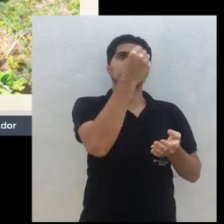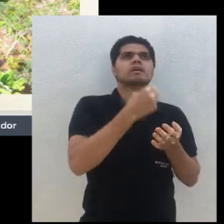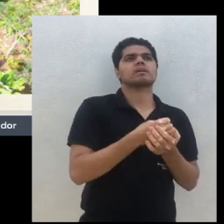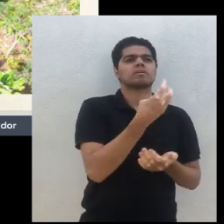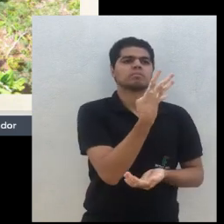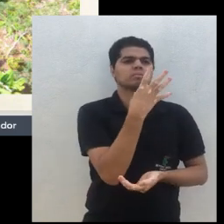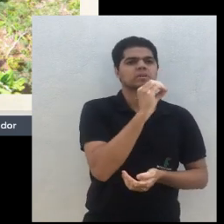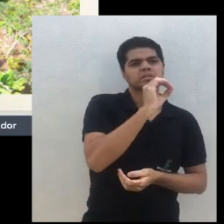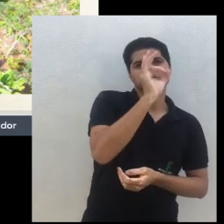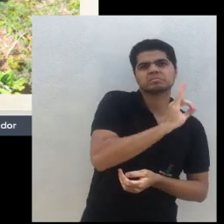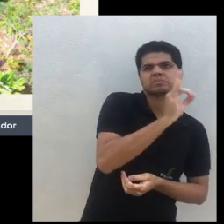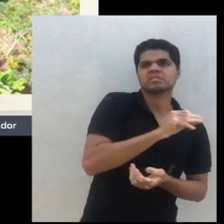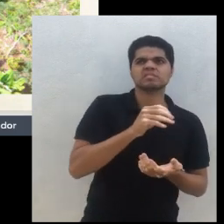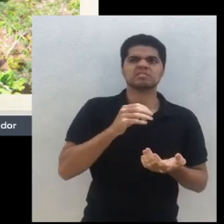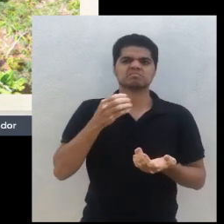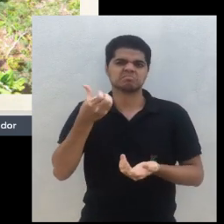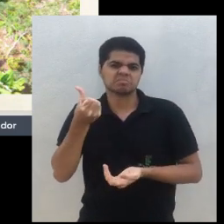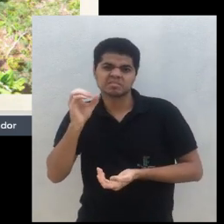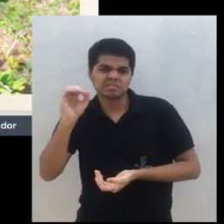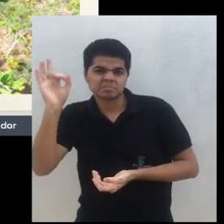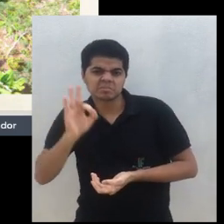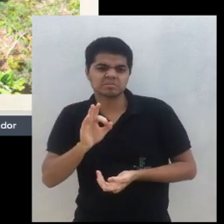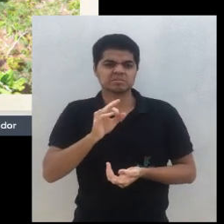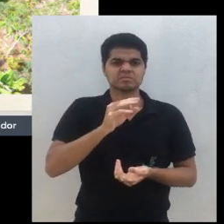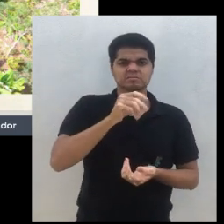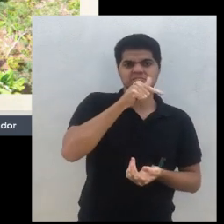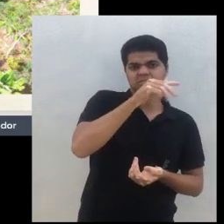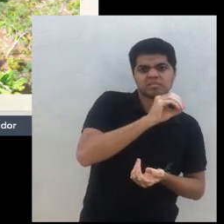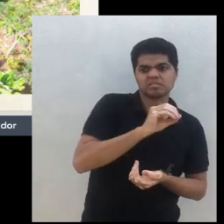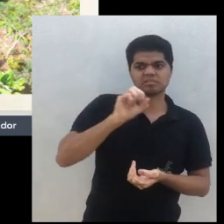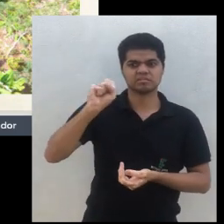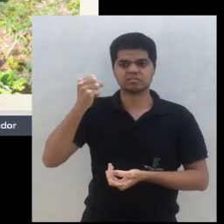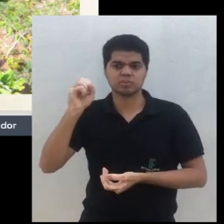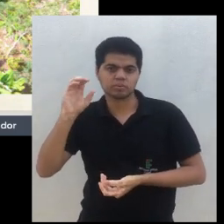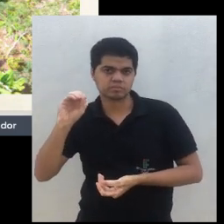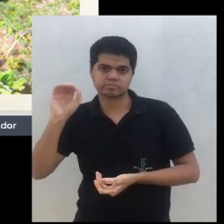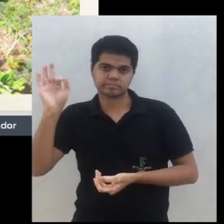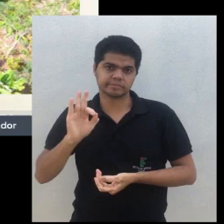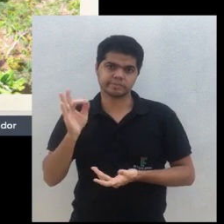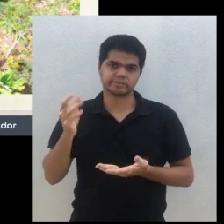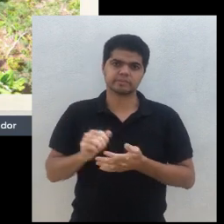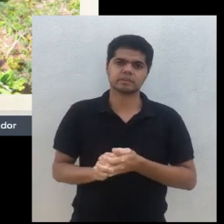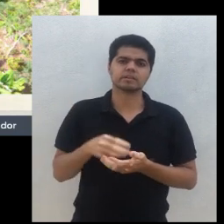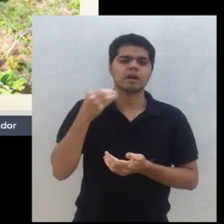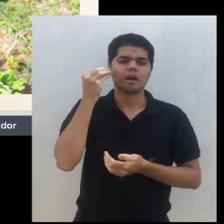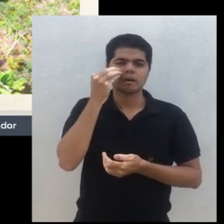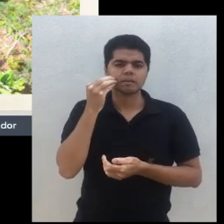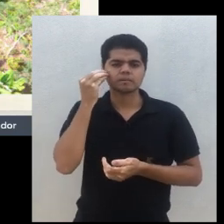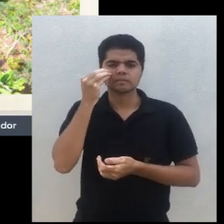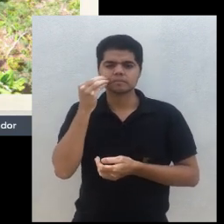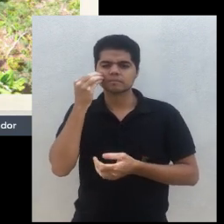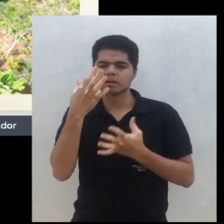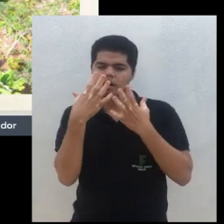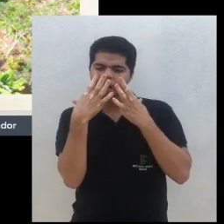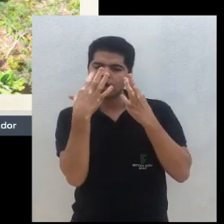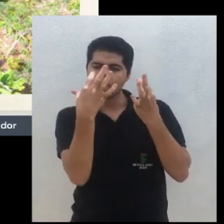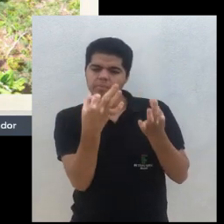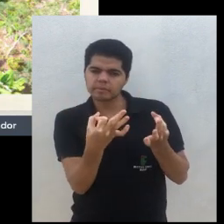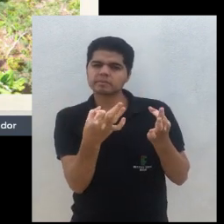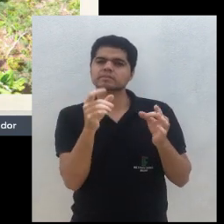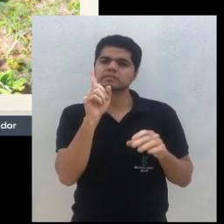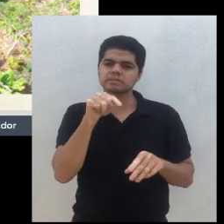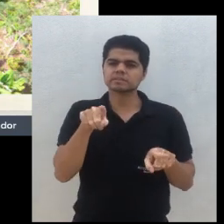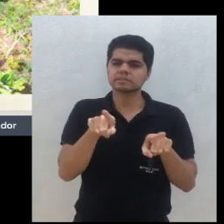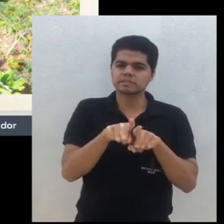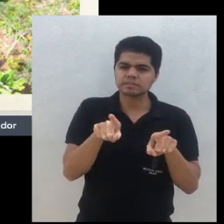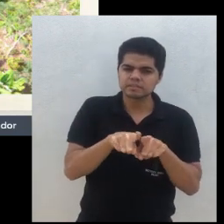40% de cacau, 60% de cacau, 70%, 80%, e a gente está fazendo esse experimento, fazendo a observação aí. São